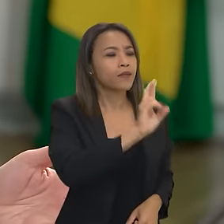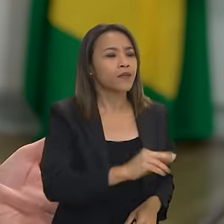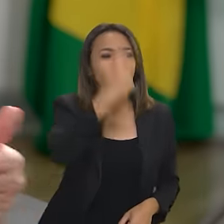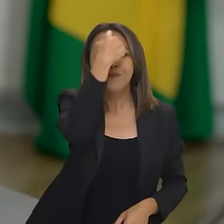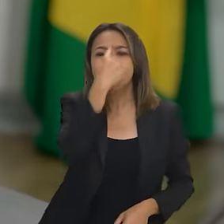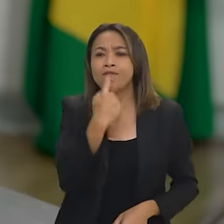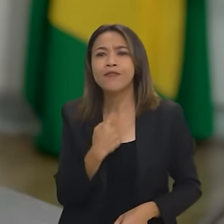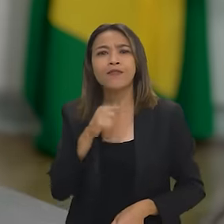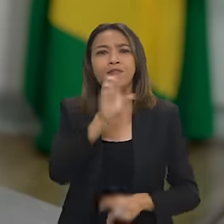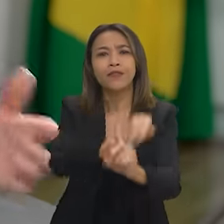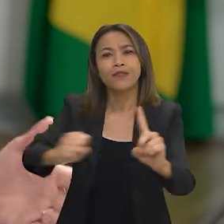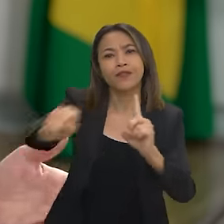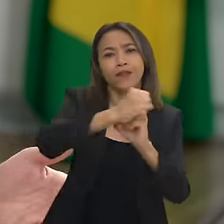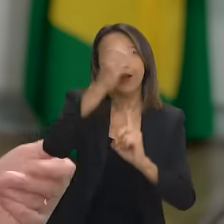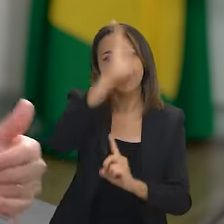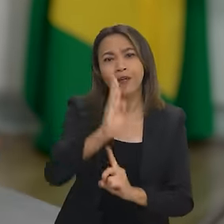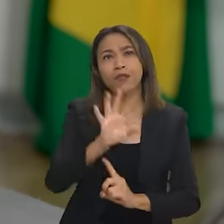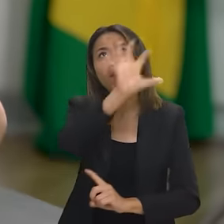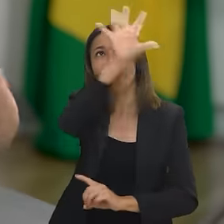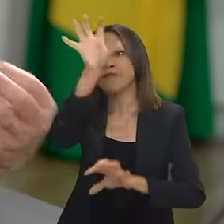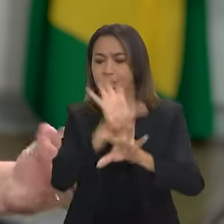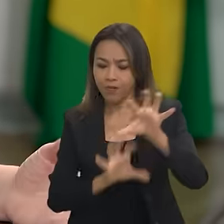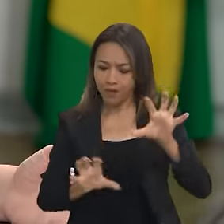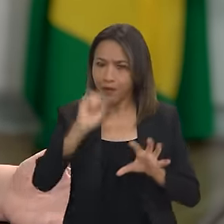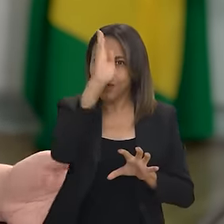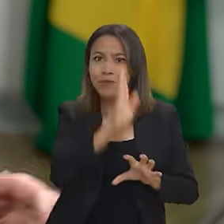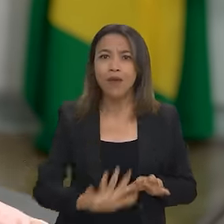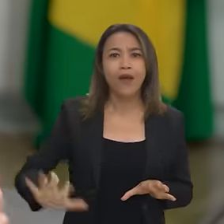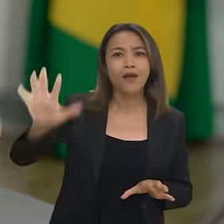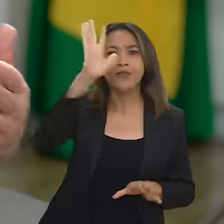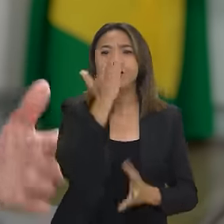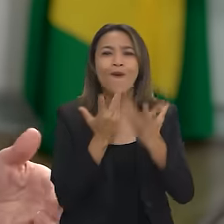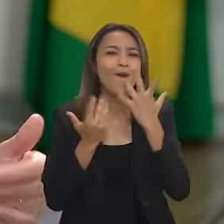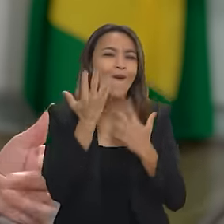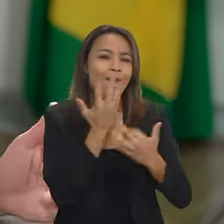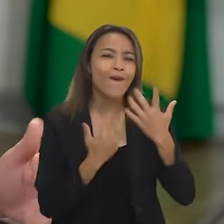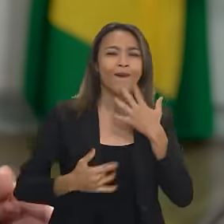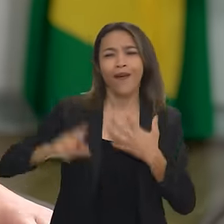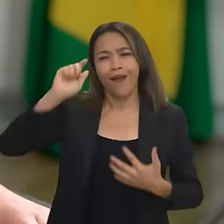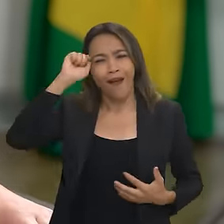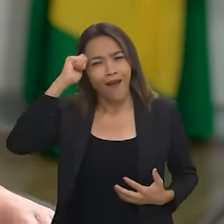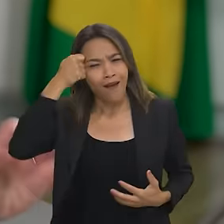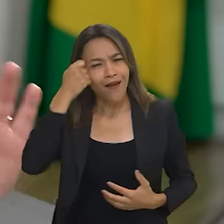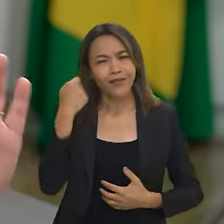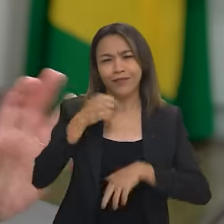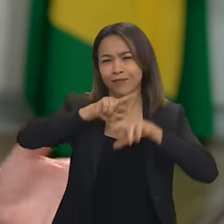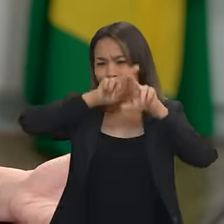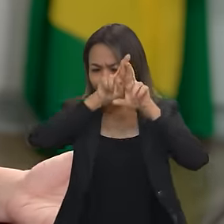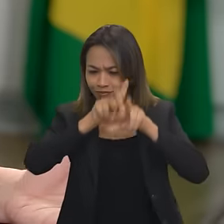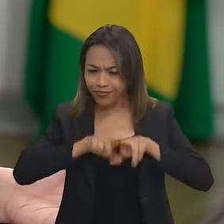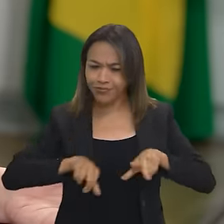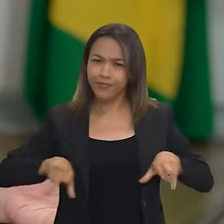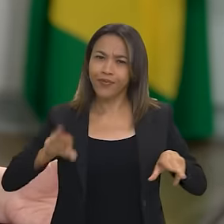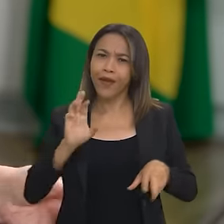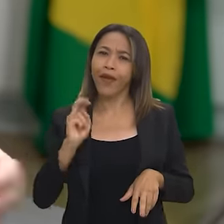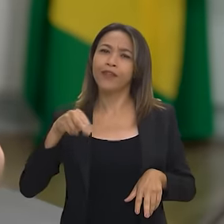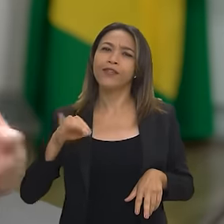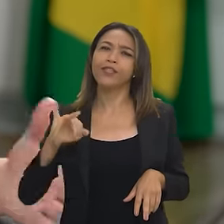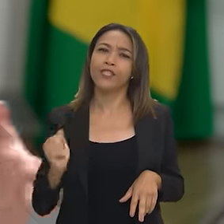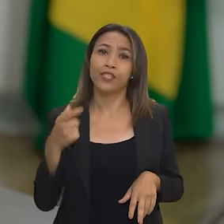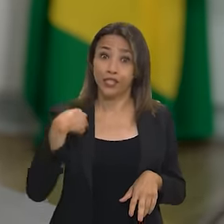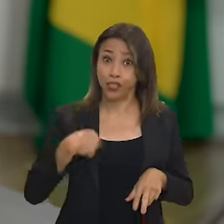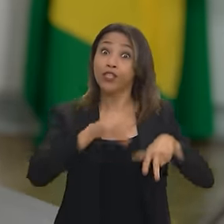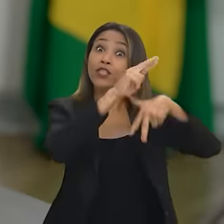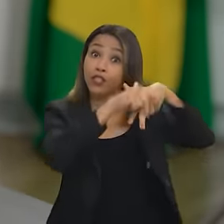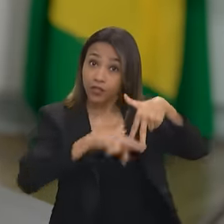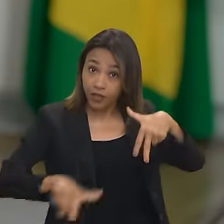sociedade brasileira, representem todas as localidades, representem todas as nossas cores, nossas raças, nossas etnias. A gente está realmente querendo fazer um concurso